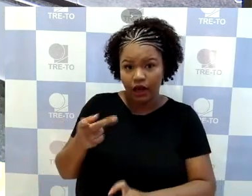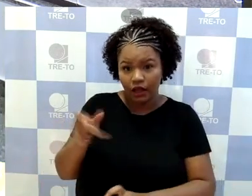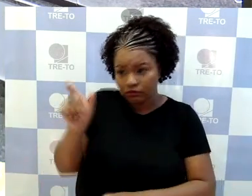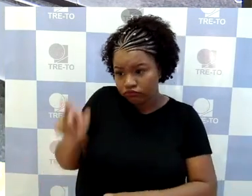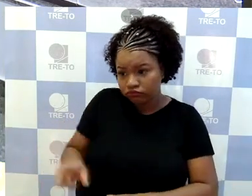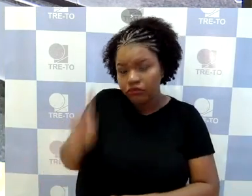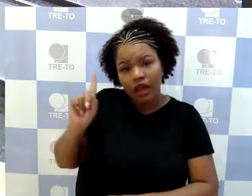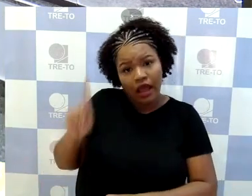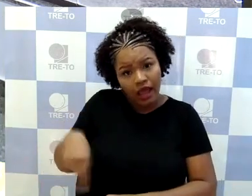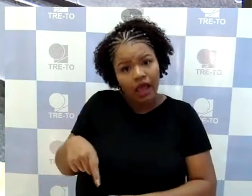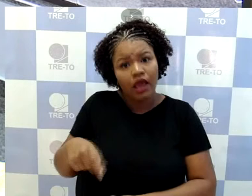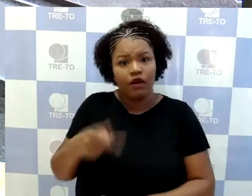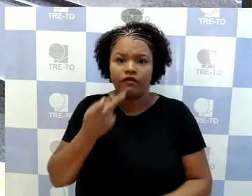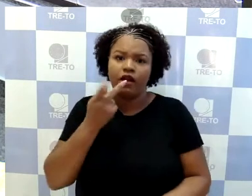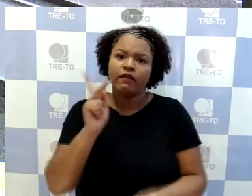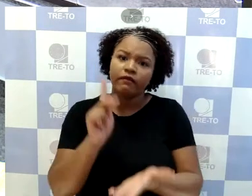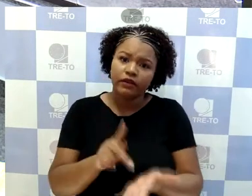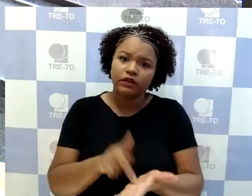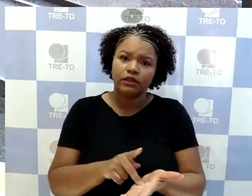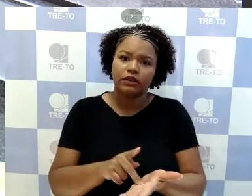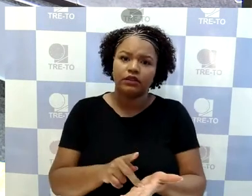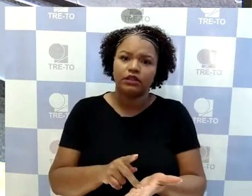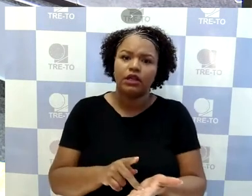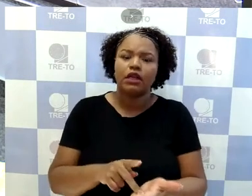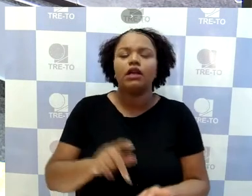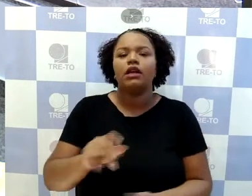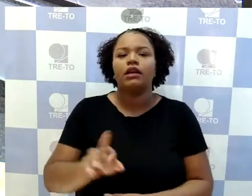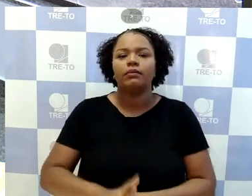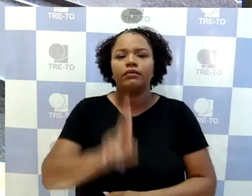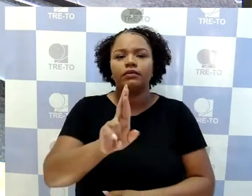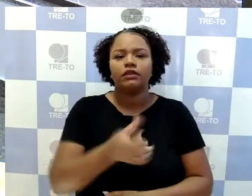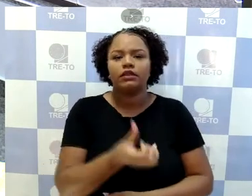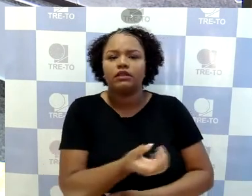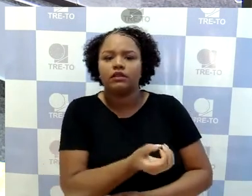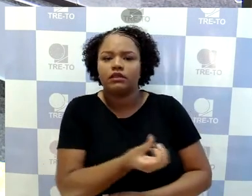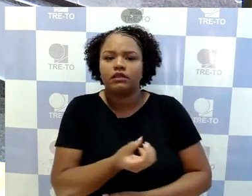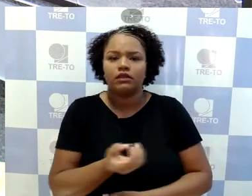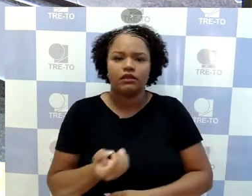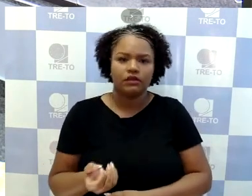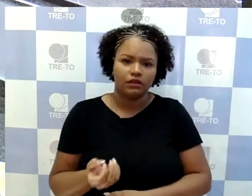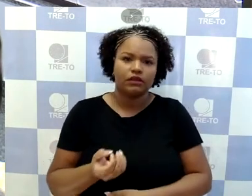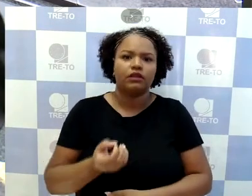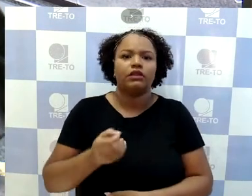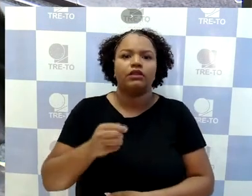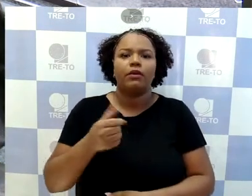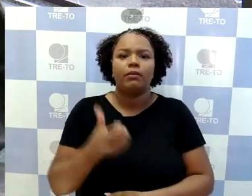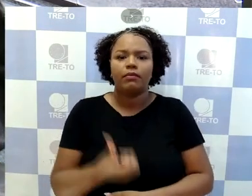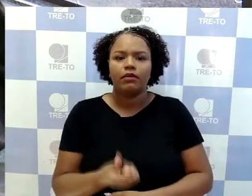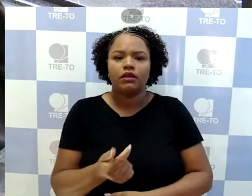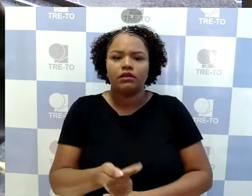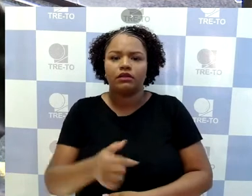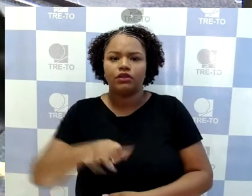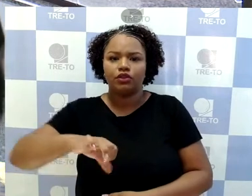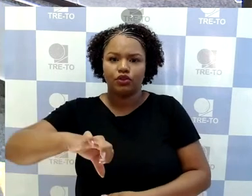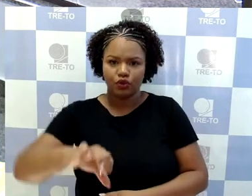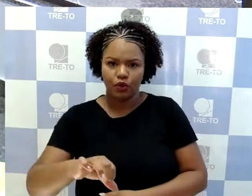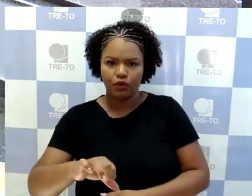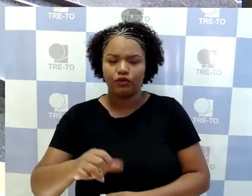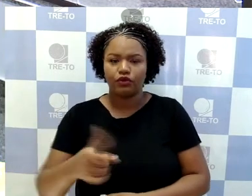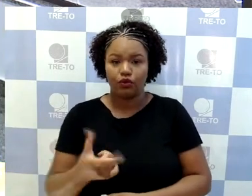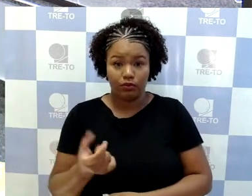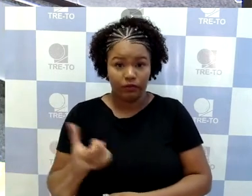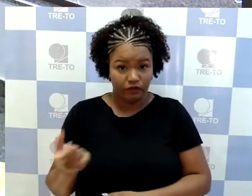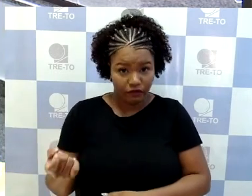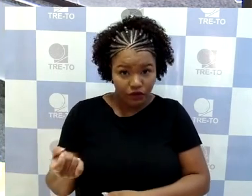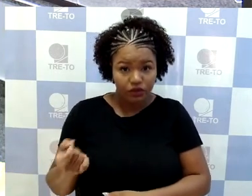representação de número 0600-678-19 de 2020, a referida candidata, de fato, teve